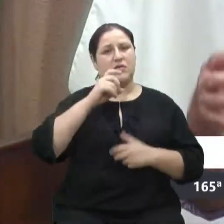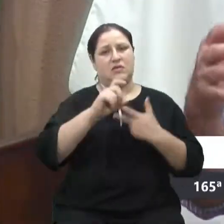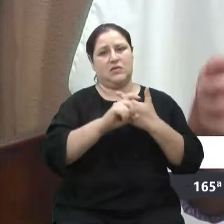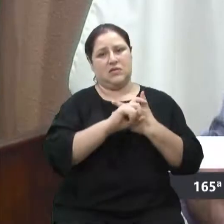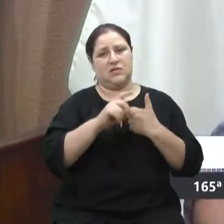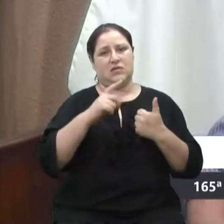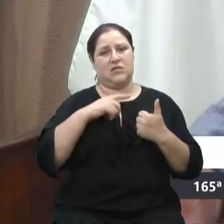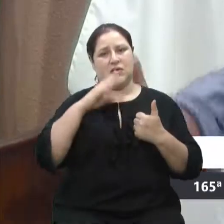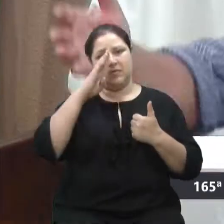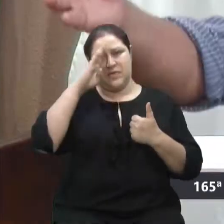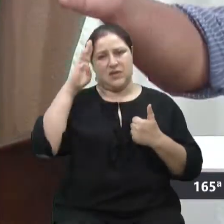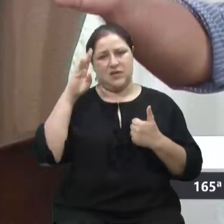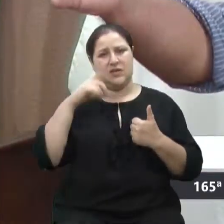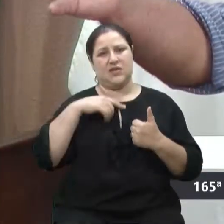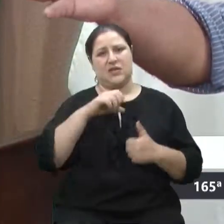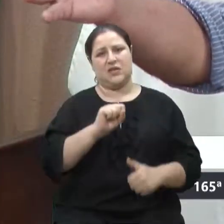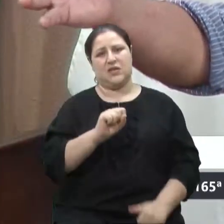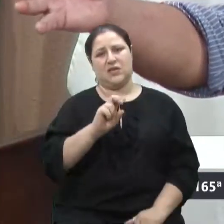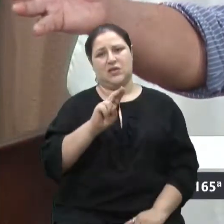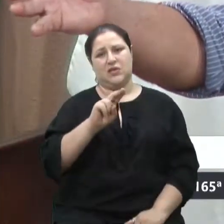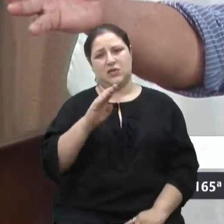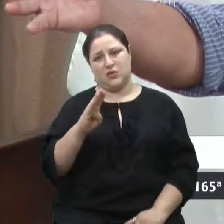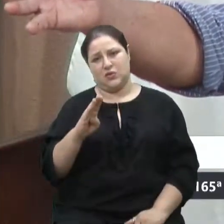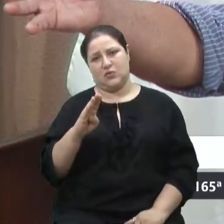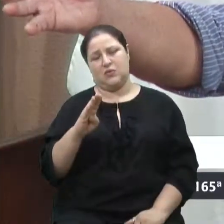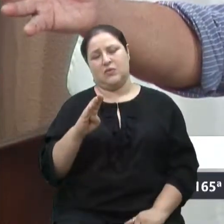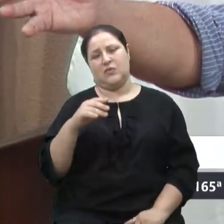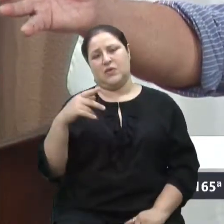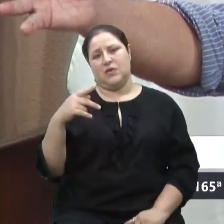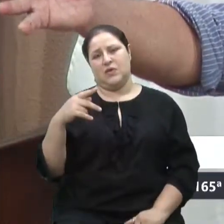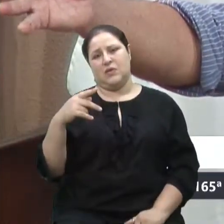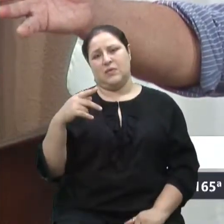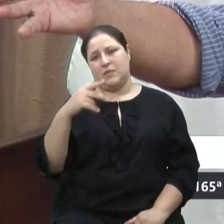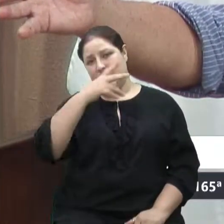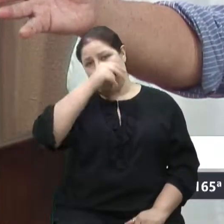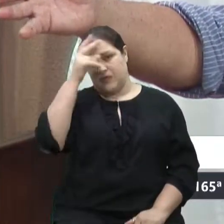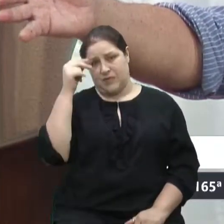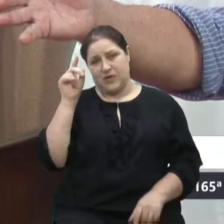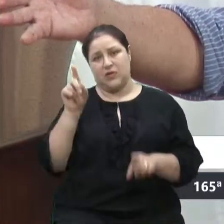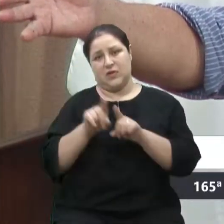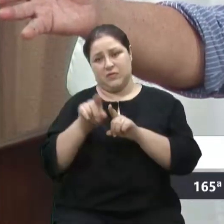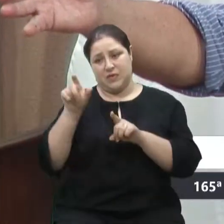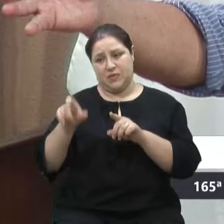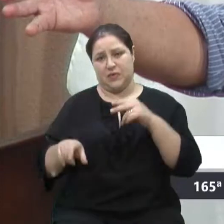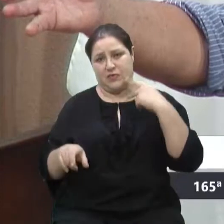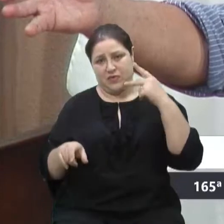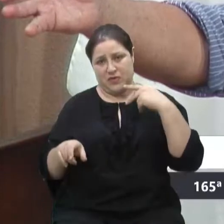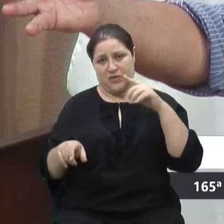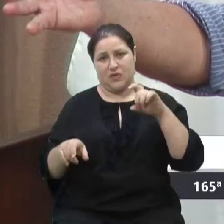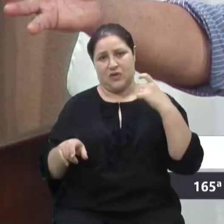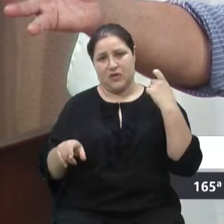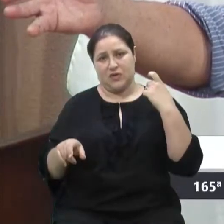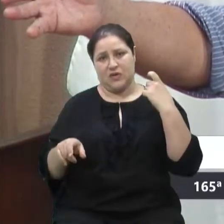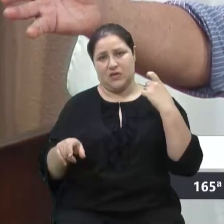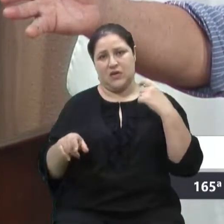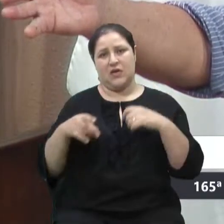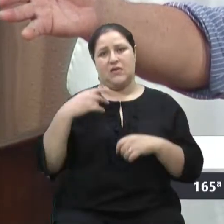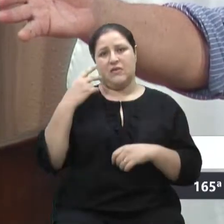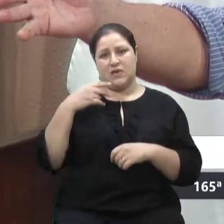nós tivemos o prefeito, nós temos até um prefeito que é vereador e que foi prefeito. Uma parte é vereador. Que é o Daneluz.